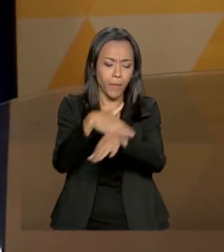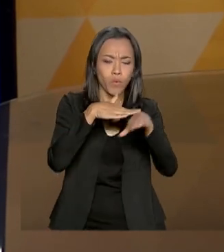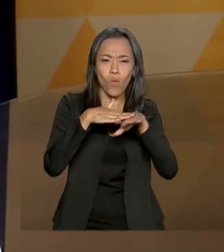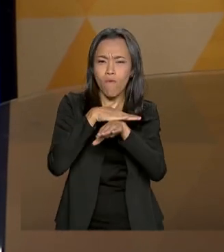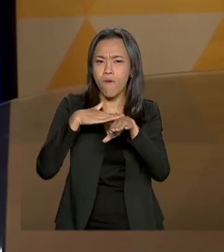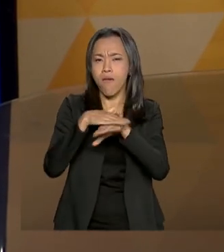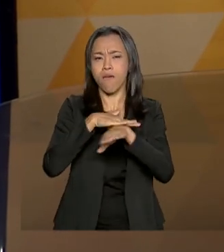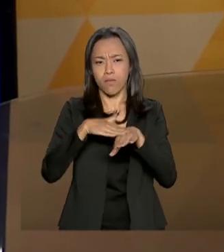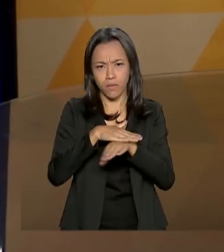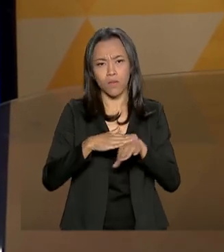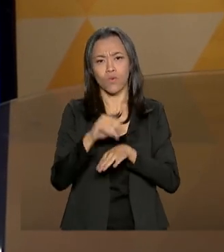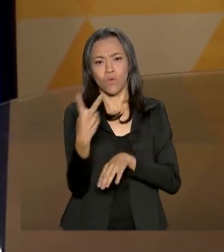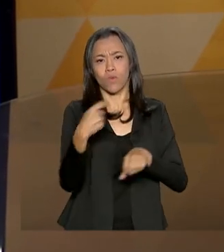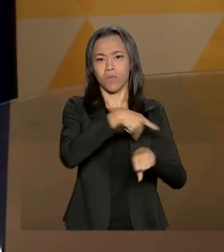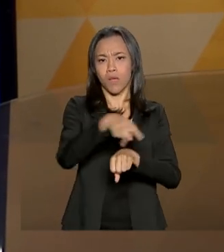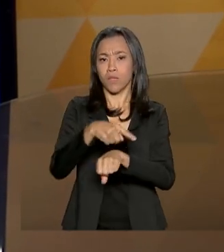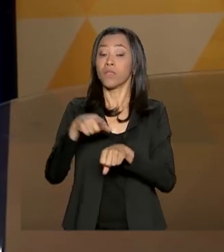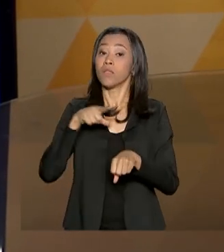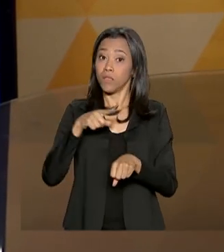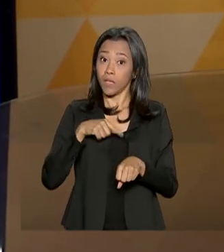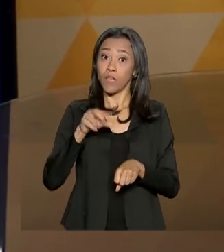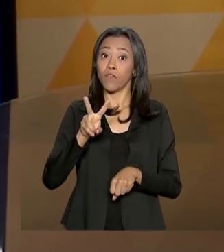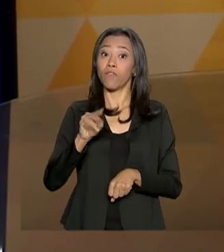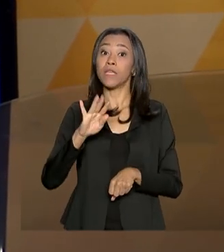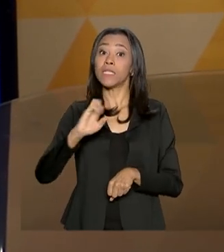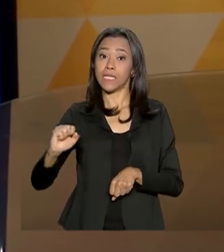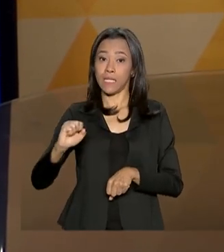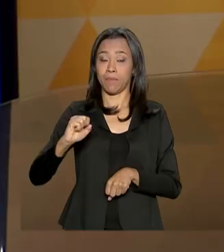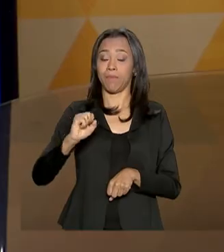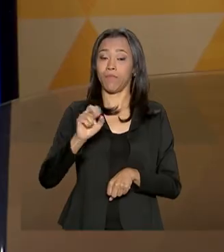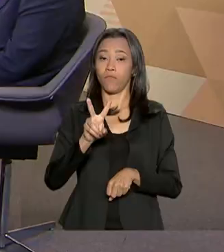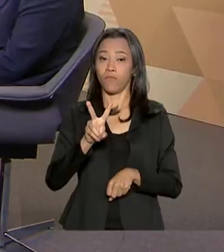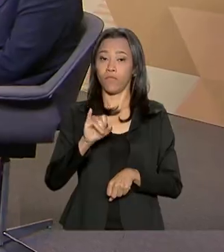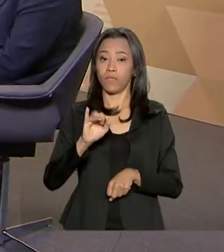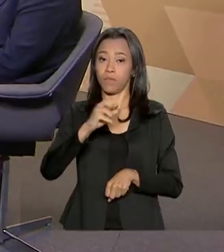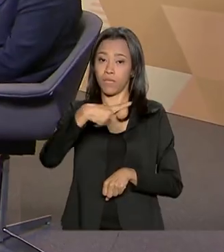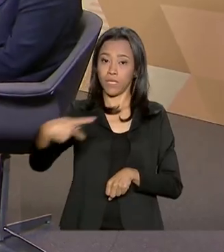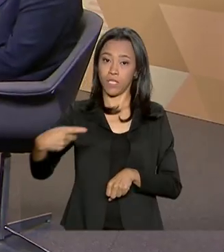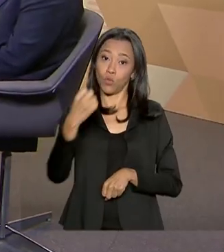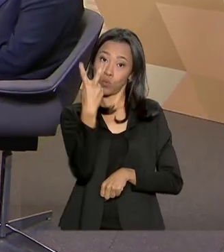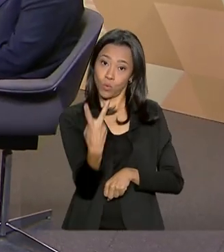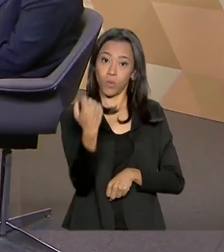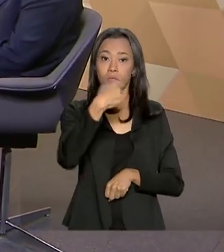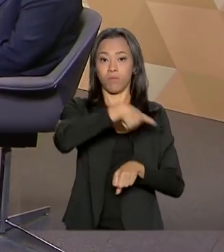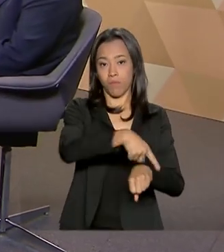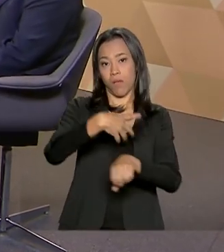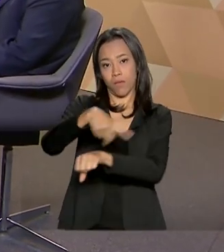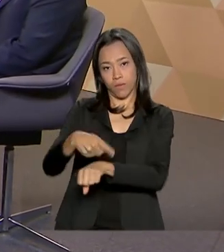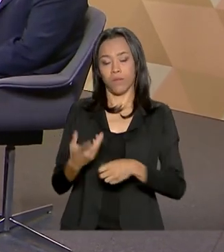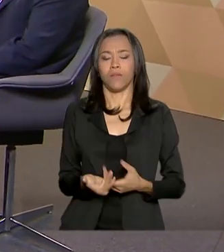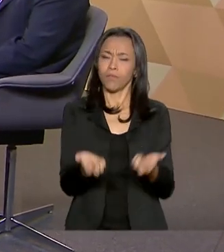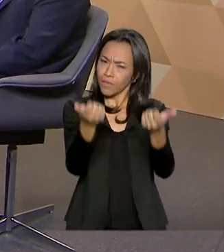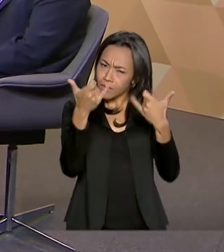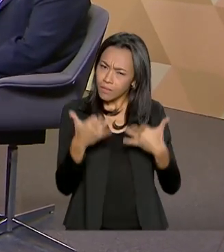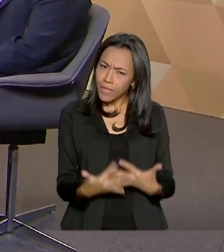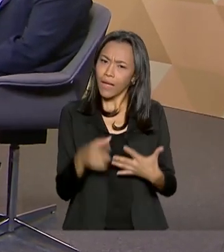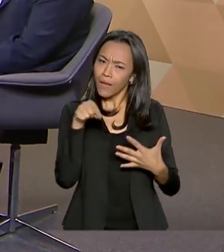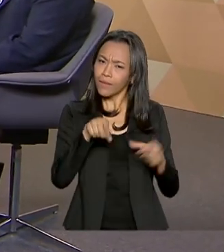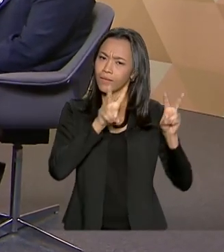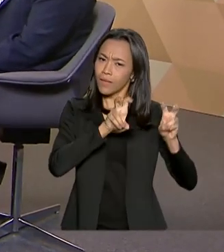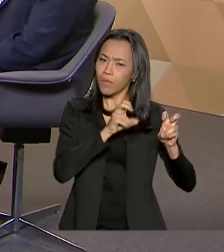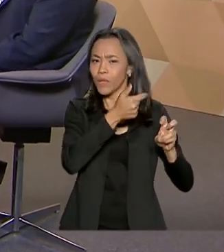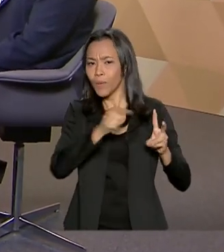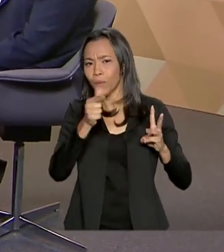bilateral e é comandada pelos vice-presidentes dos dois países. Para falar um pouco sobre este e outros